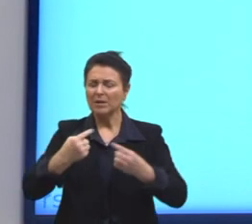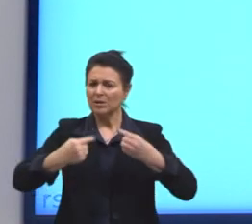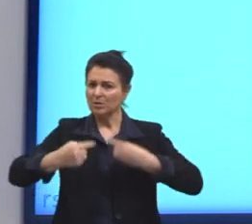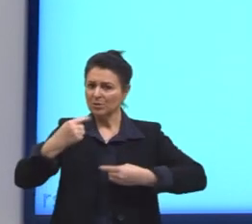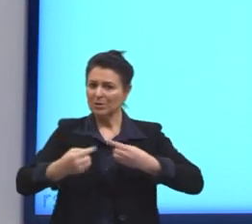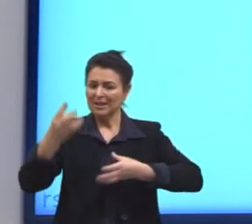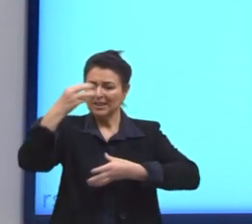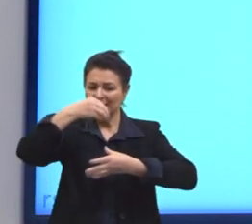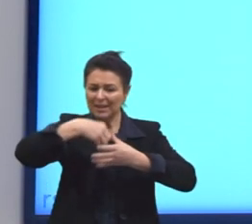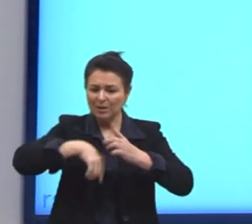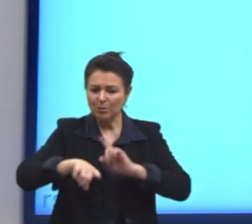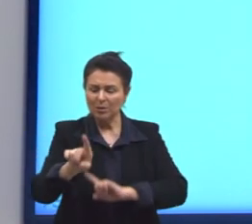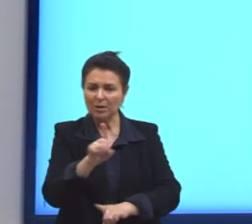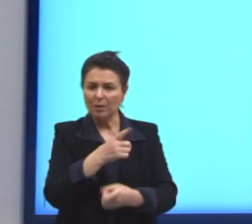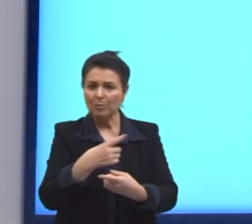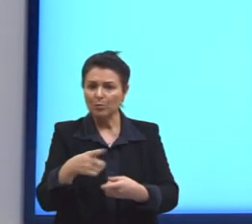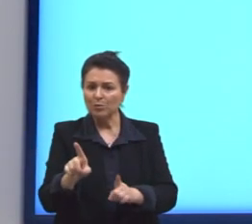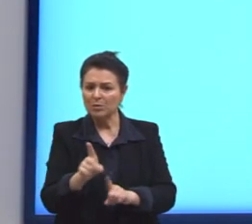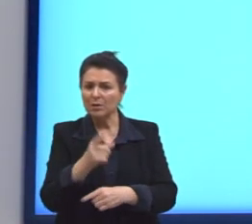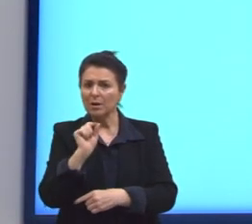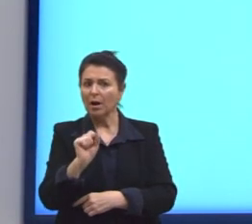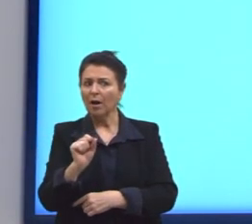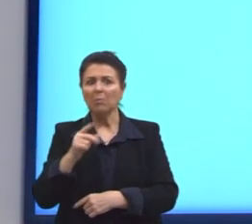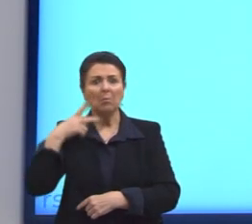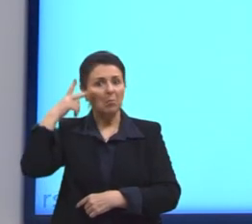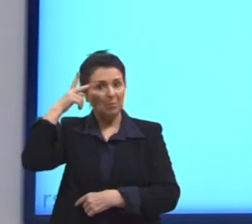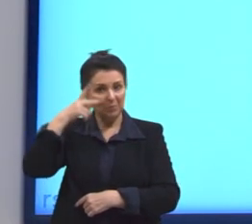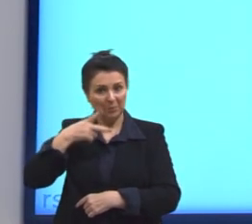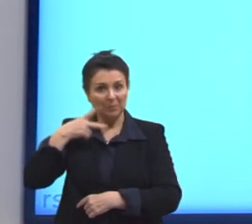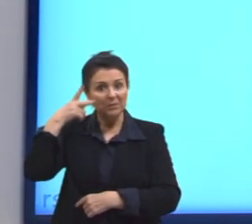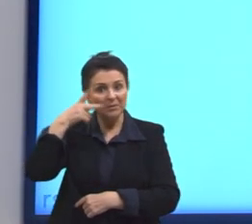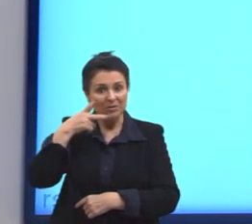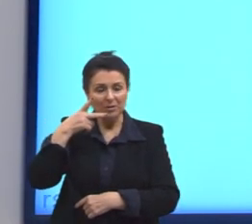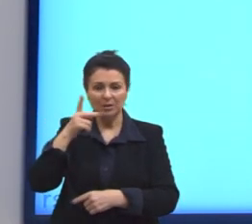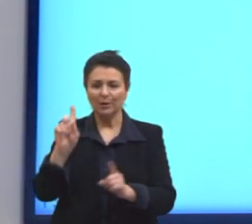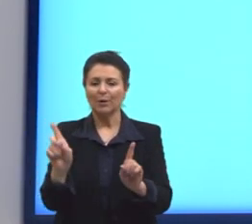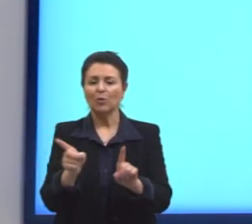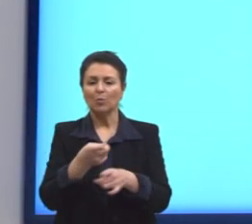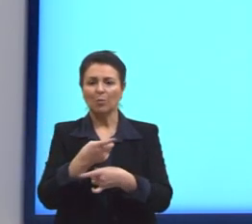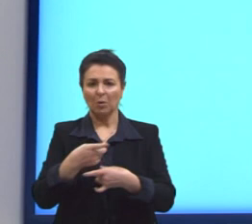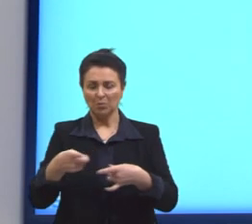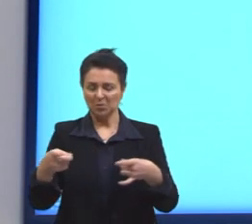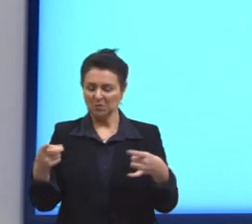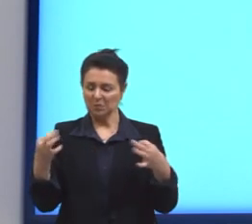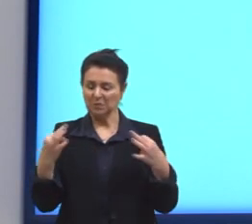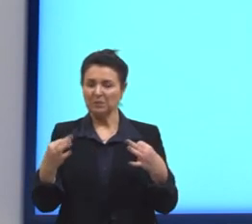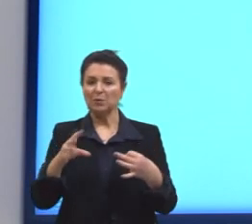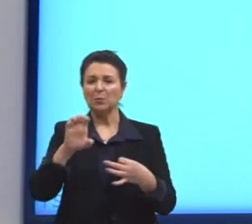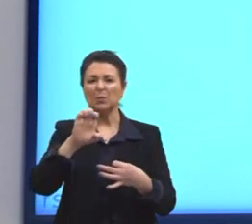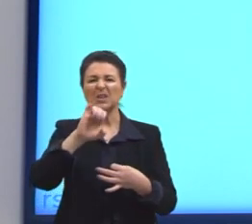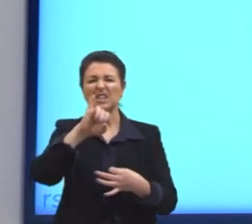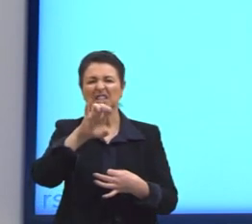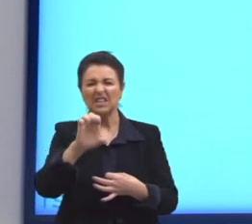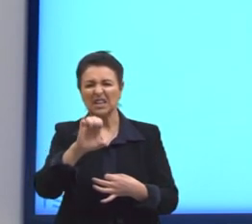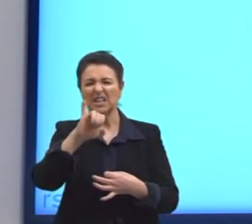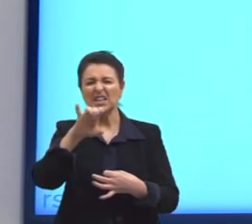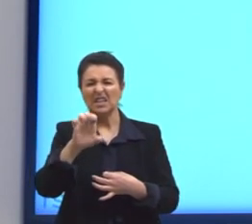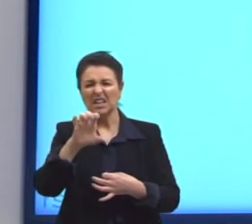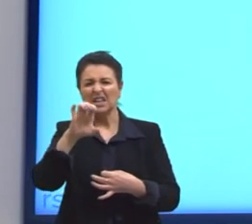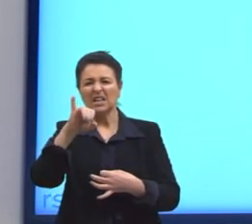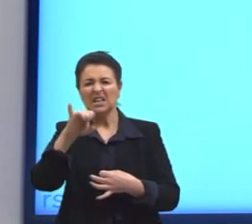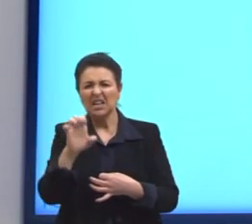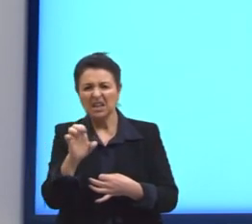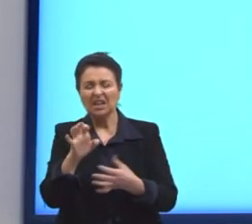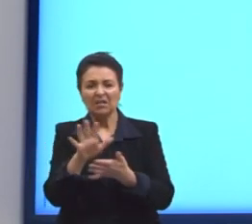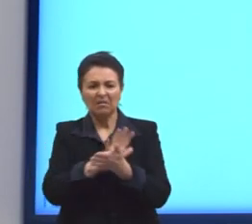dentro da música, a questão da política. Não mais aquela música certinha, do iê, iê, iê, que não questionava nada. E aí,